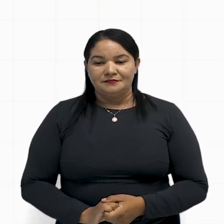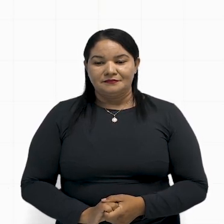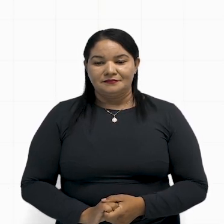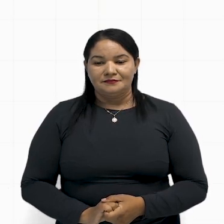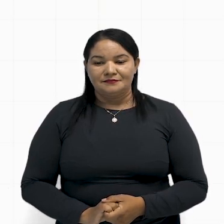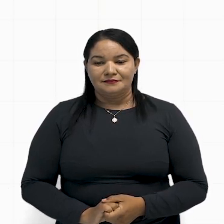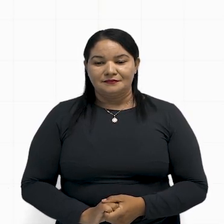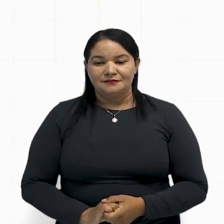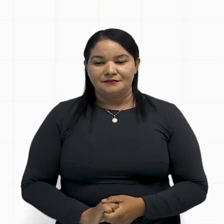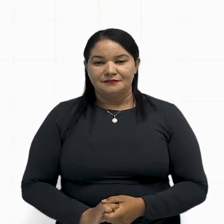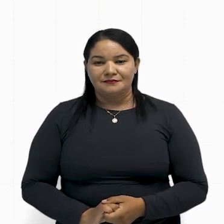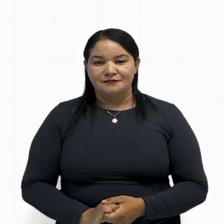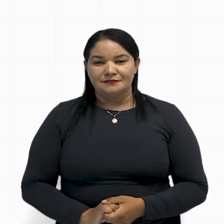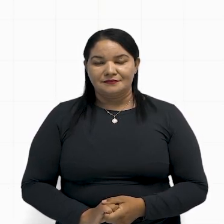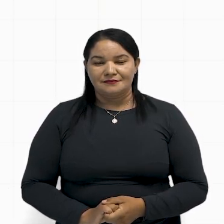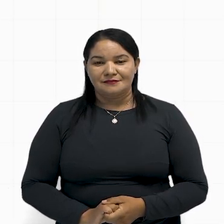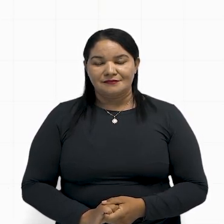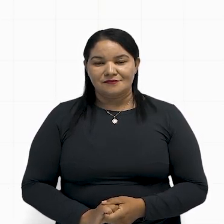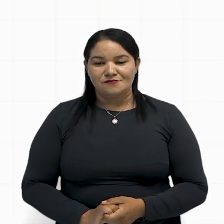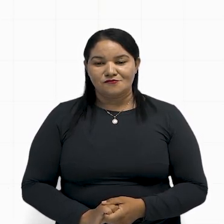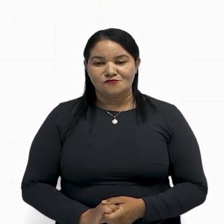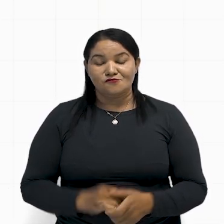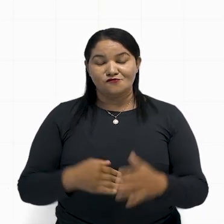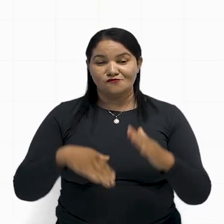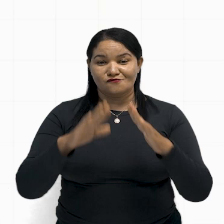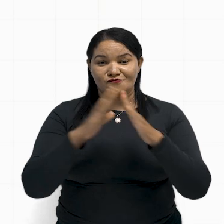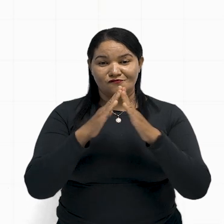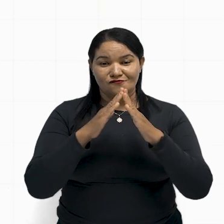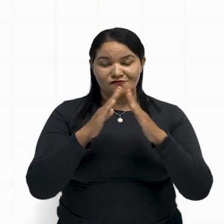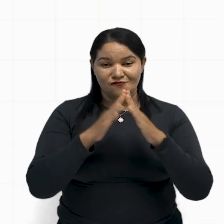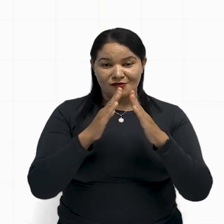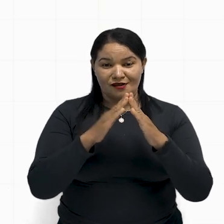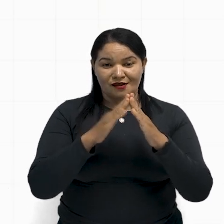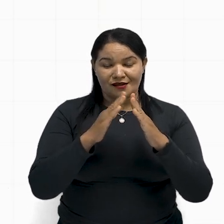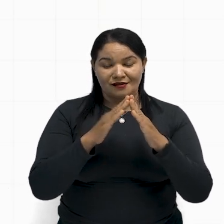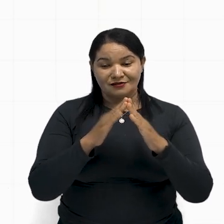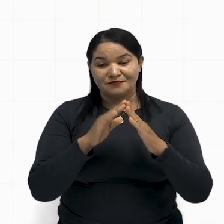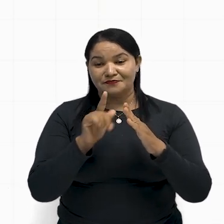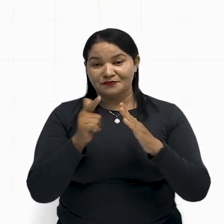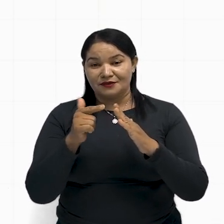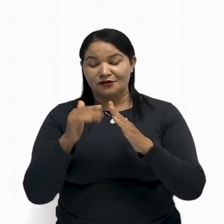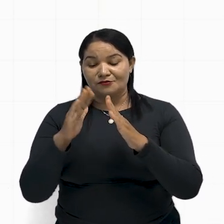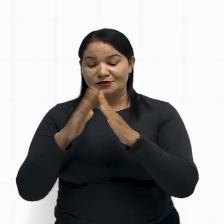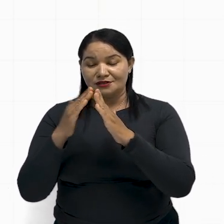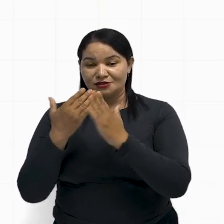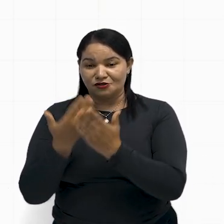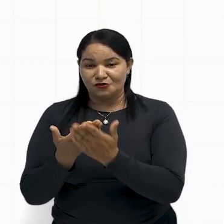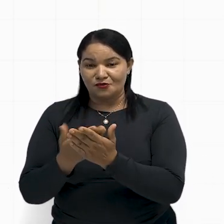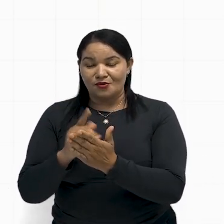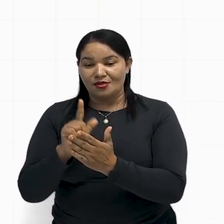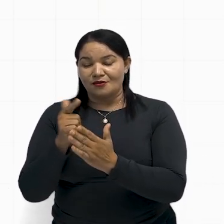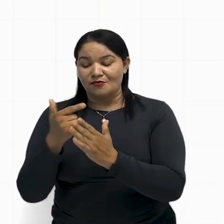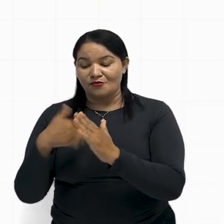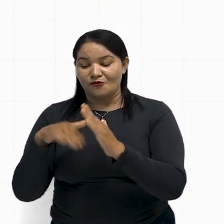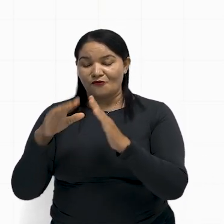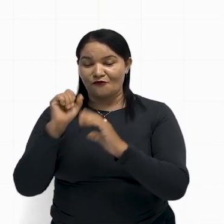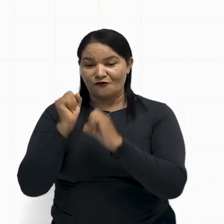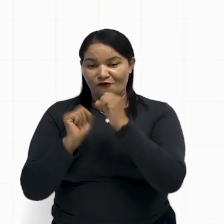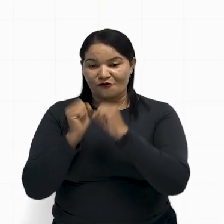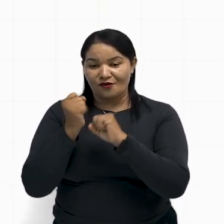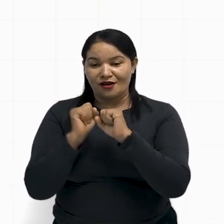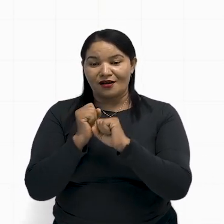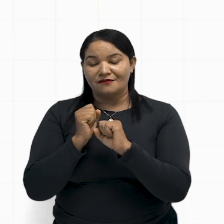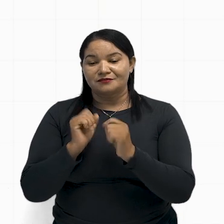Para a gente não se confundir também. Casa, escola e fábrica, né? Ó, casa,